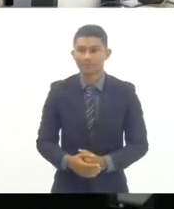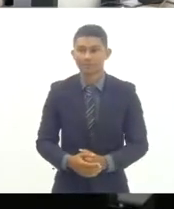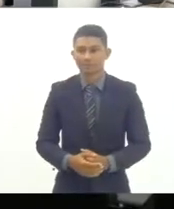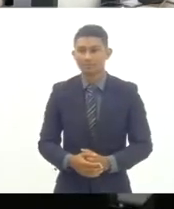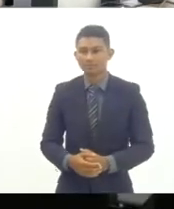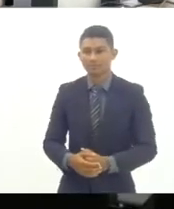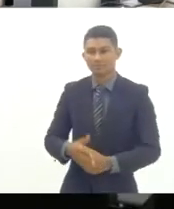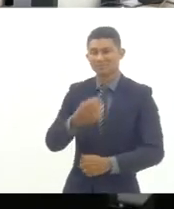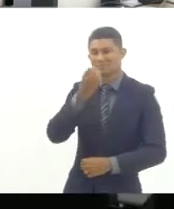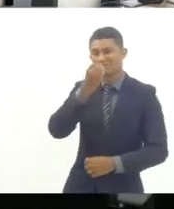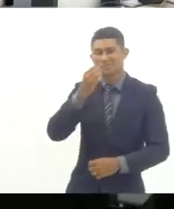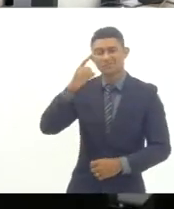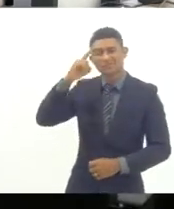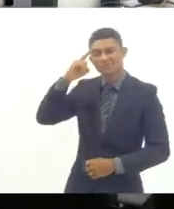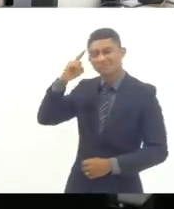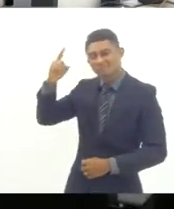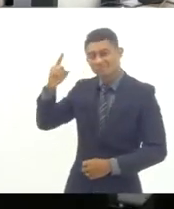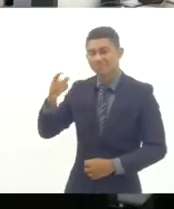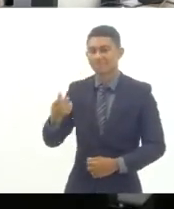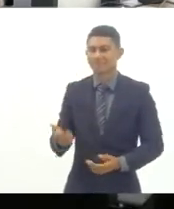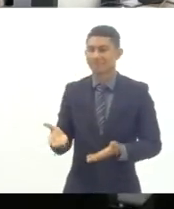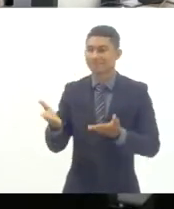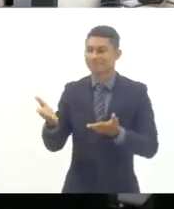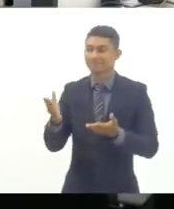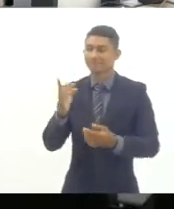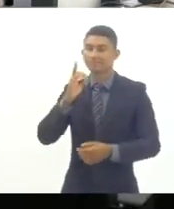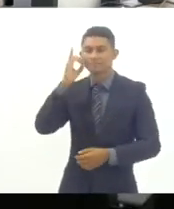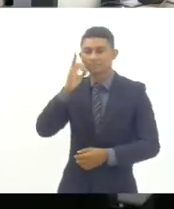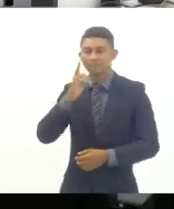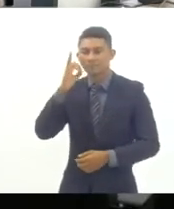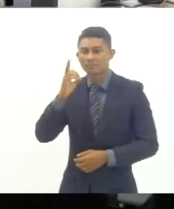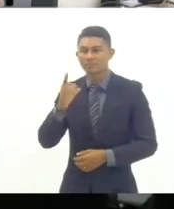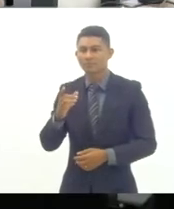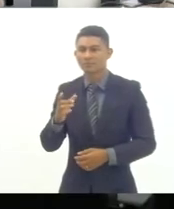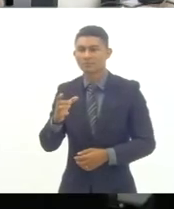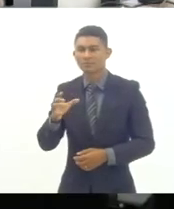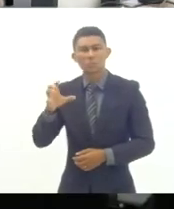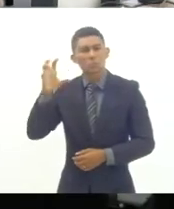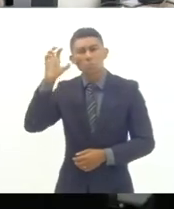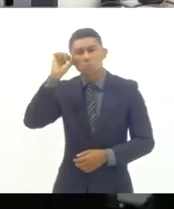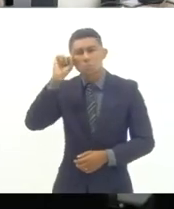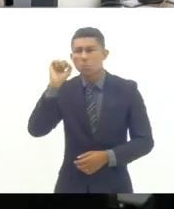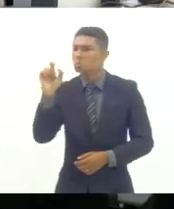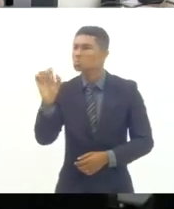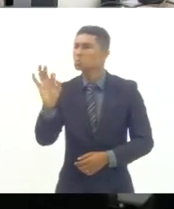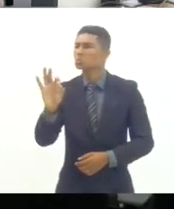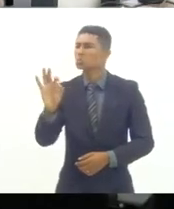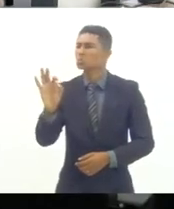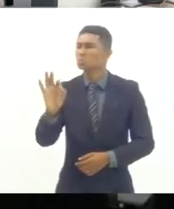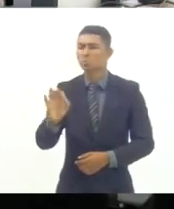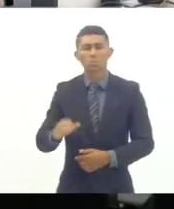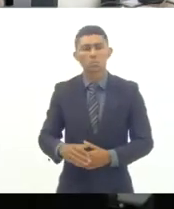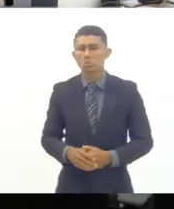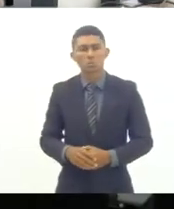Bom dia, deputado Flávio Serafim. Oi, Malvina. A gente não está te ouvindo. Eu não sei se a gente não está ouvindo.